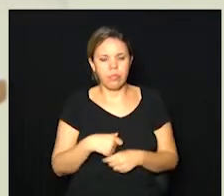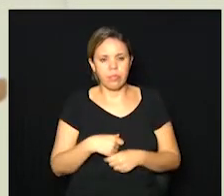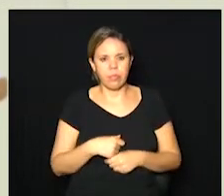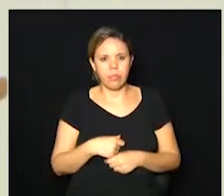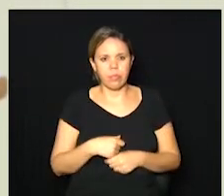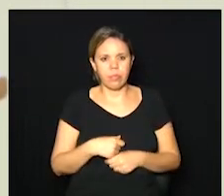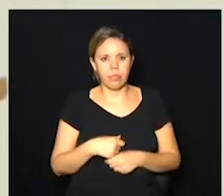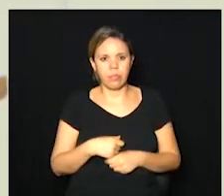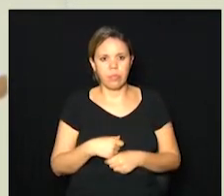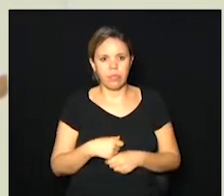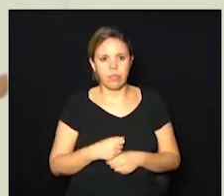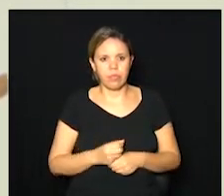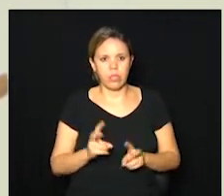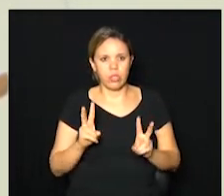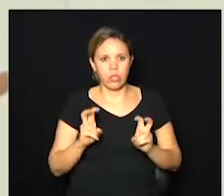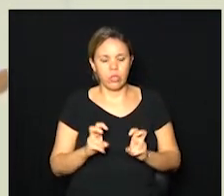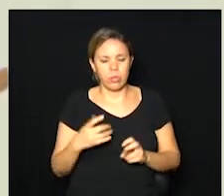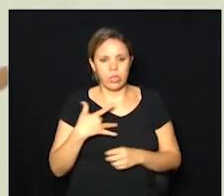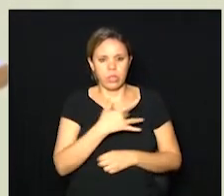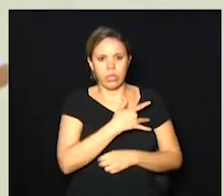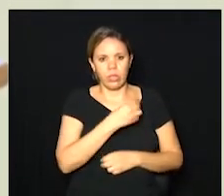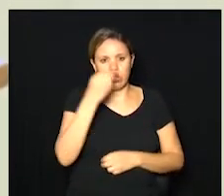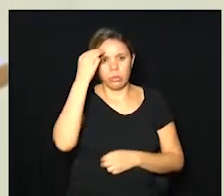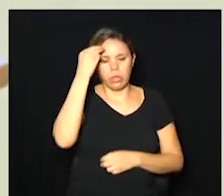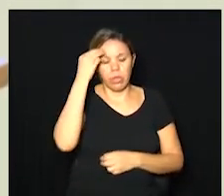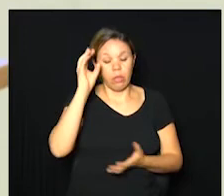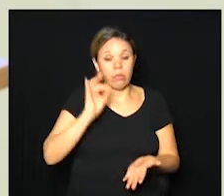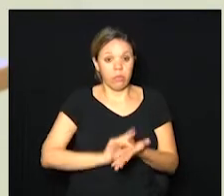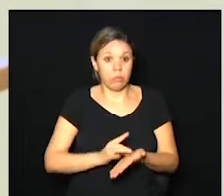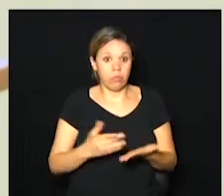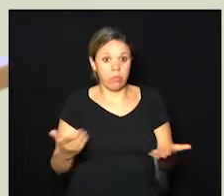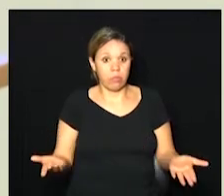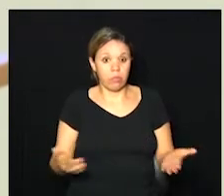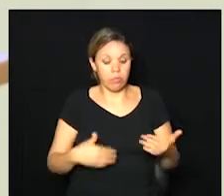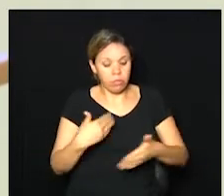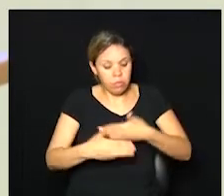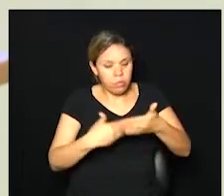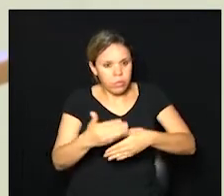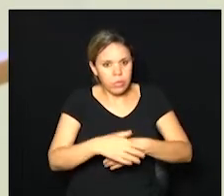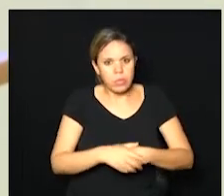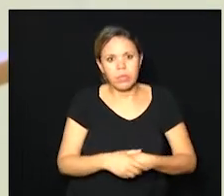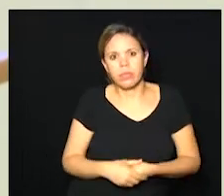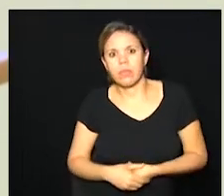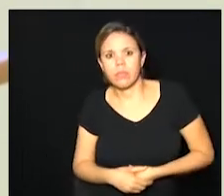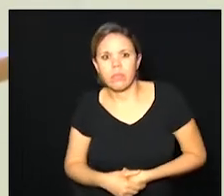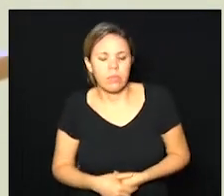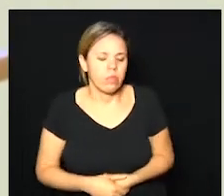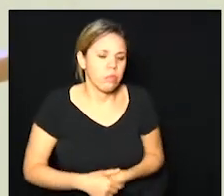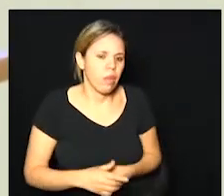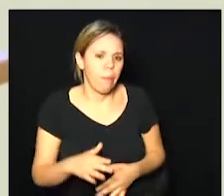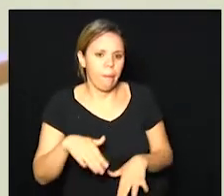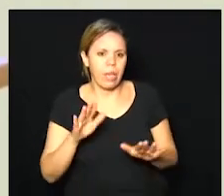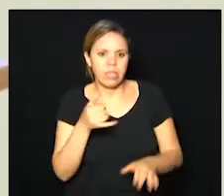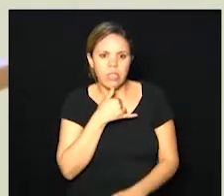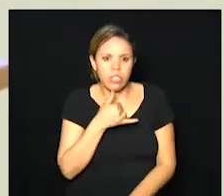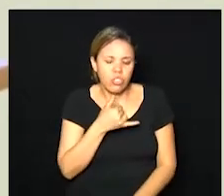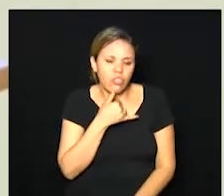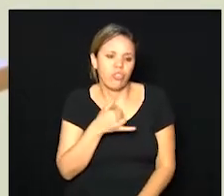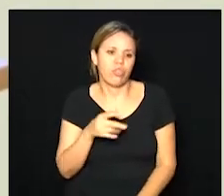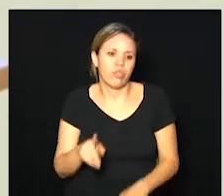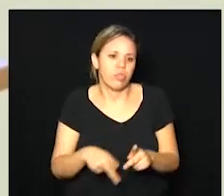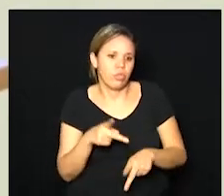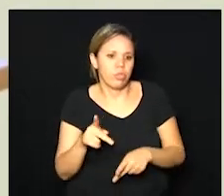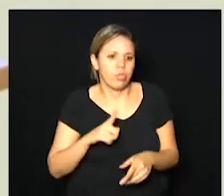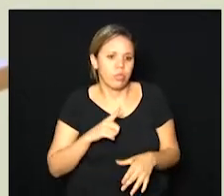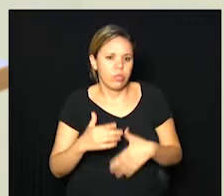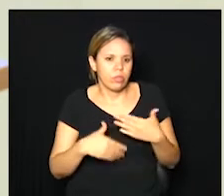com a questão da saúde mental porque realmente a tendência é as pessoas ficarem mais tristes ficarem quem